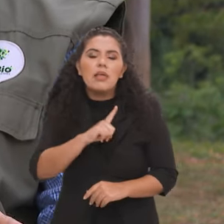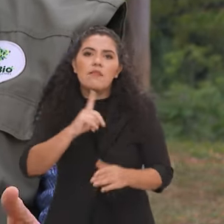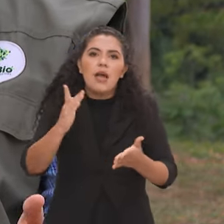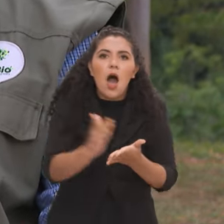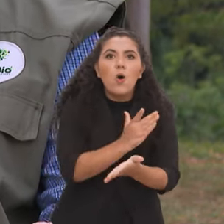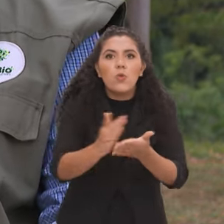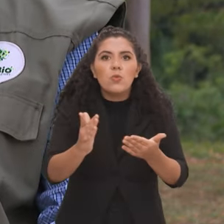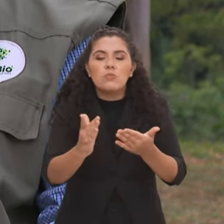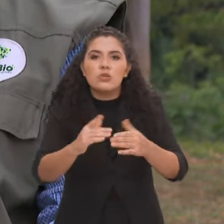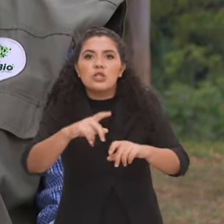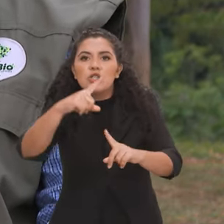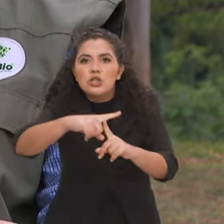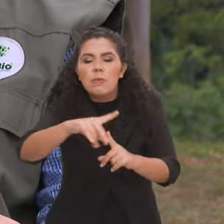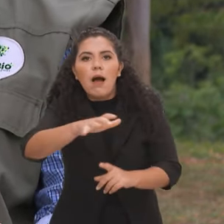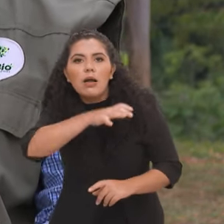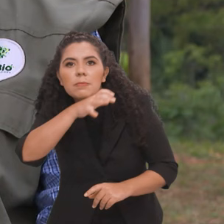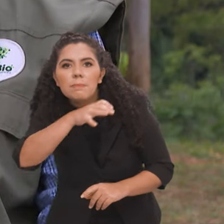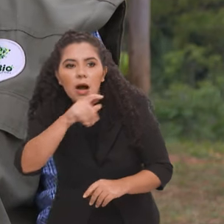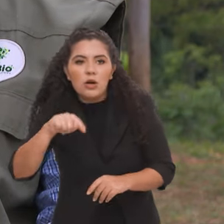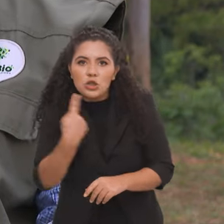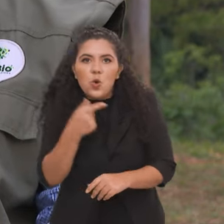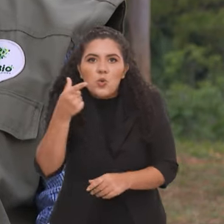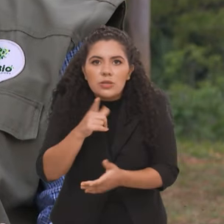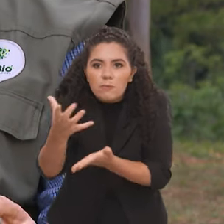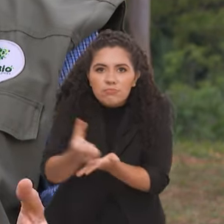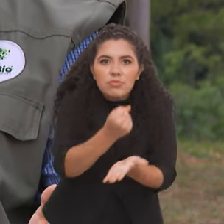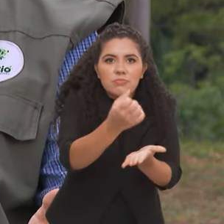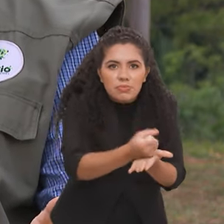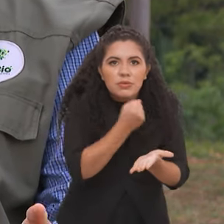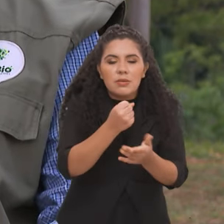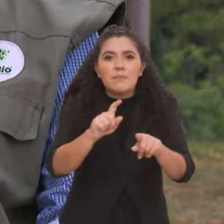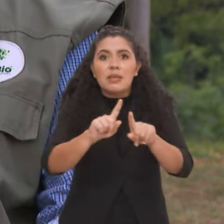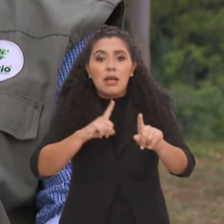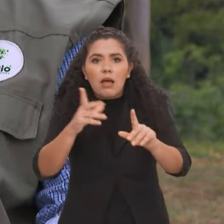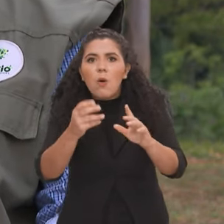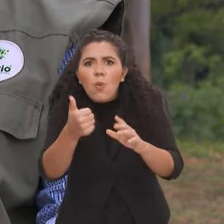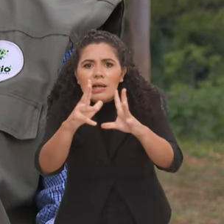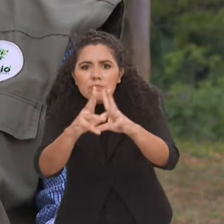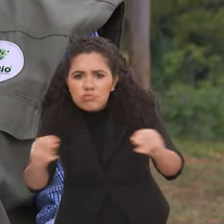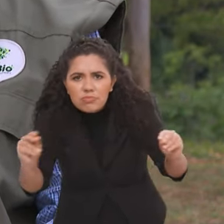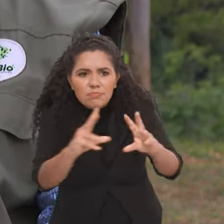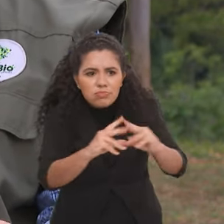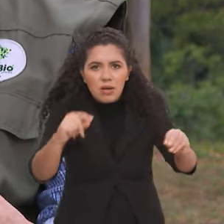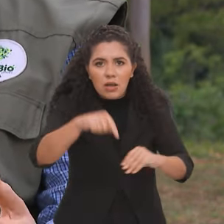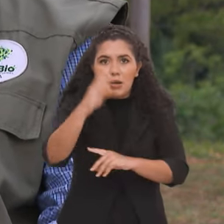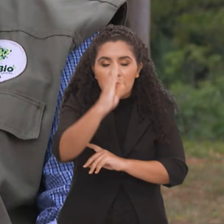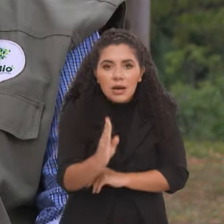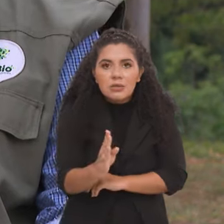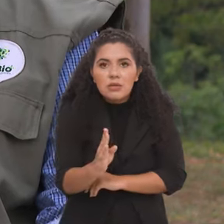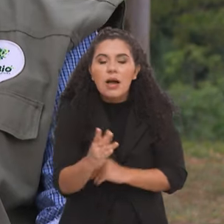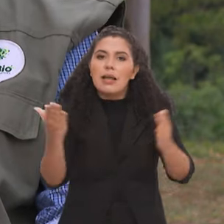de algumas espécies que até tidas como quase extintas, né? No território nacional e que